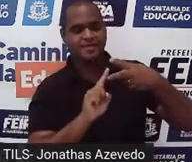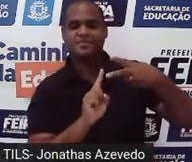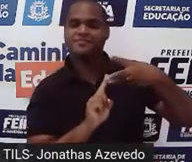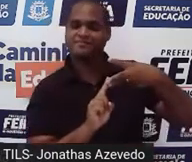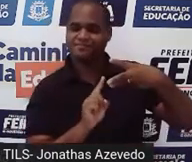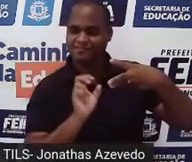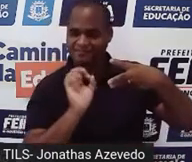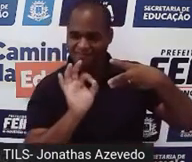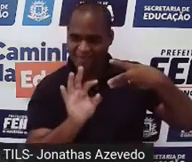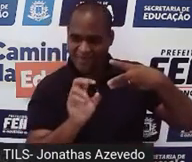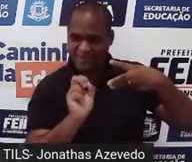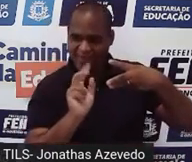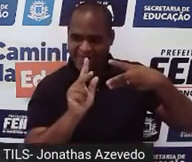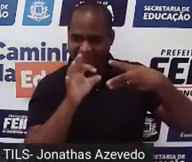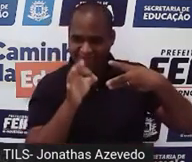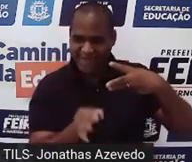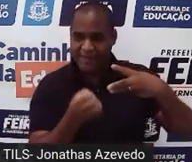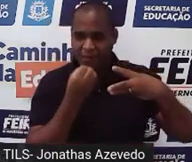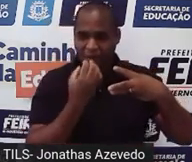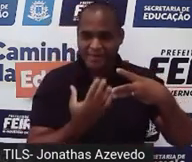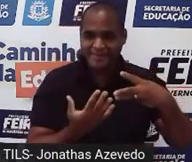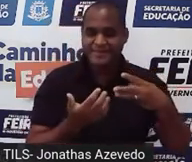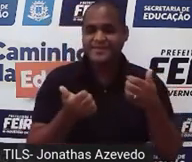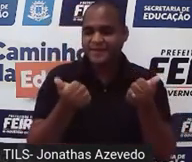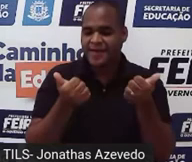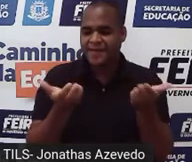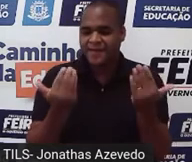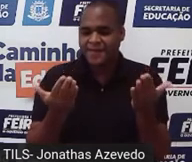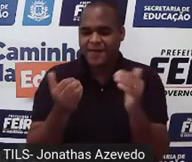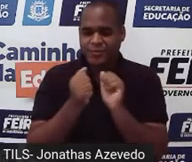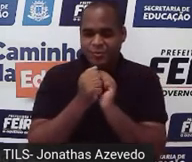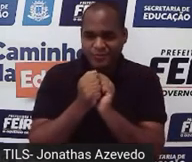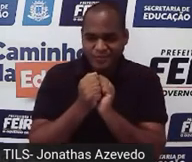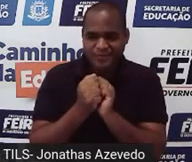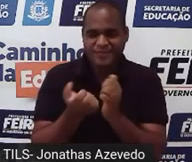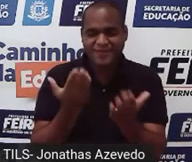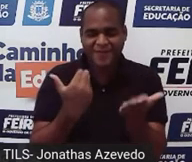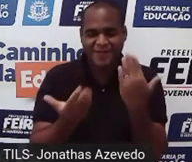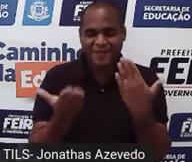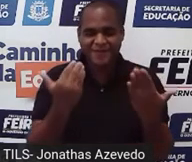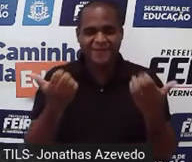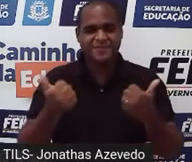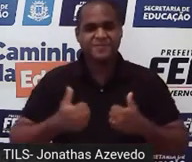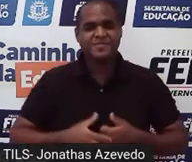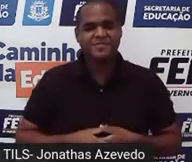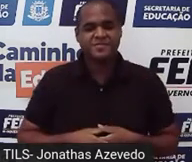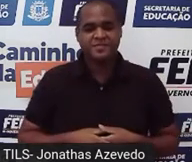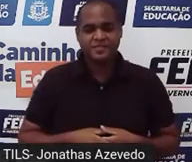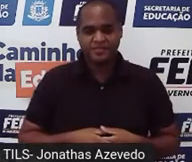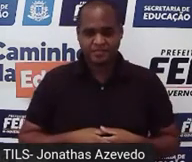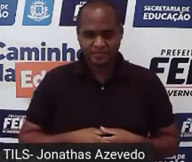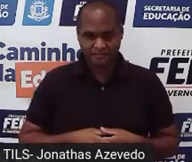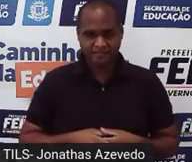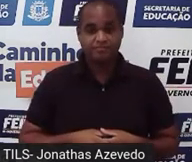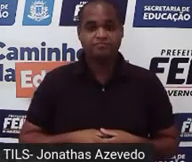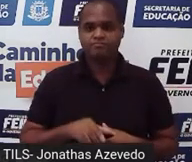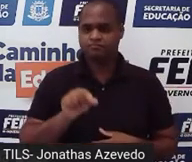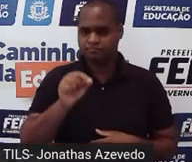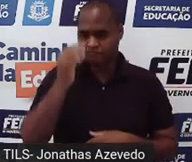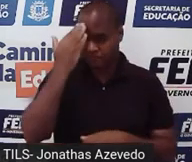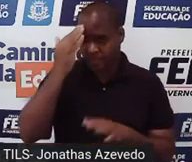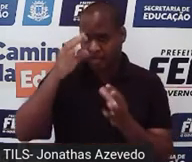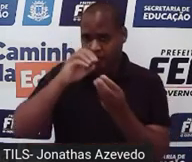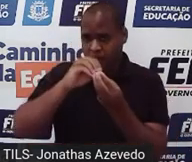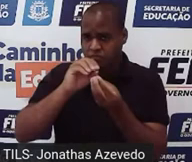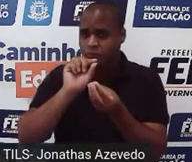Beleza? Bacana? Vamos junto? Vem comigo? Olha só. Até aqui você entendeu